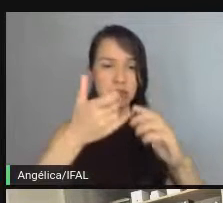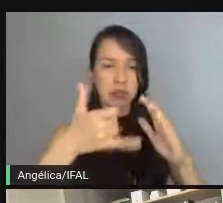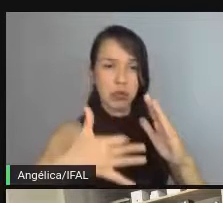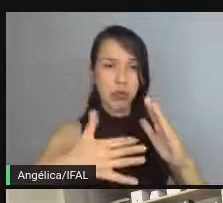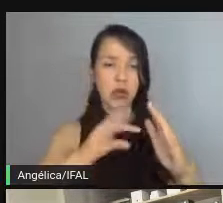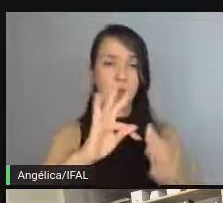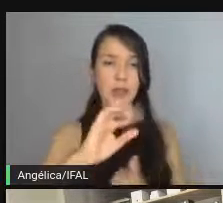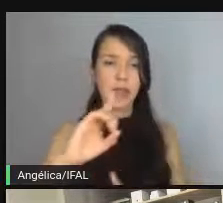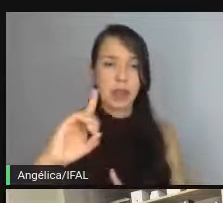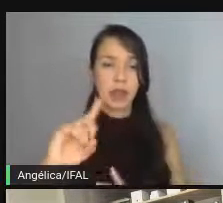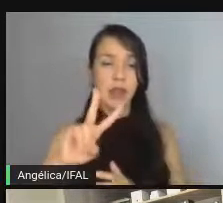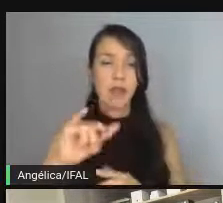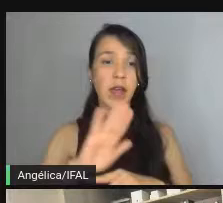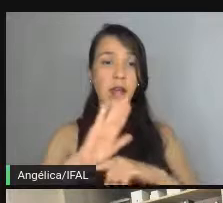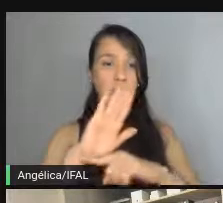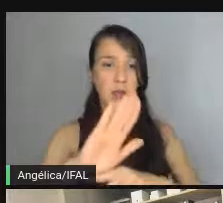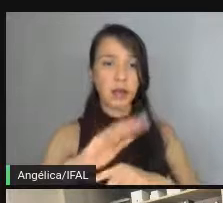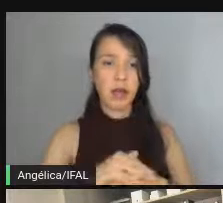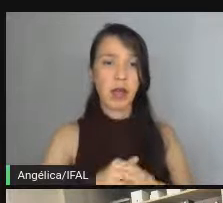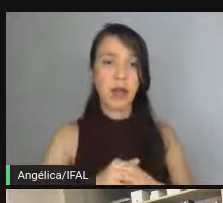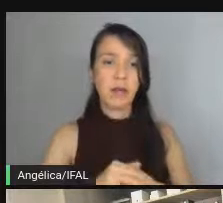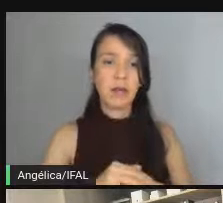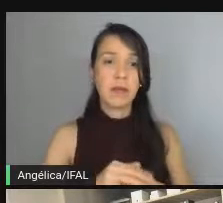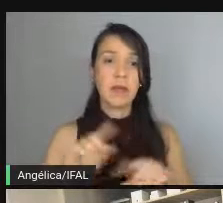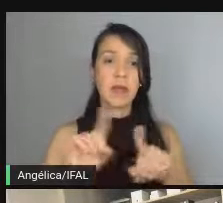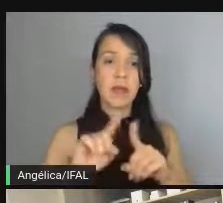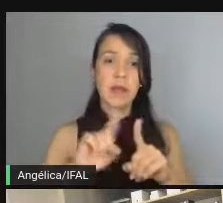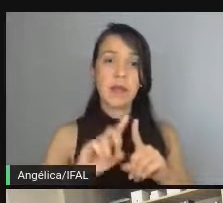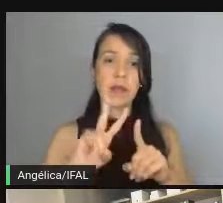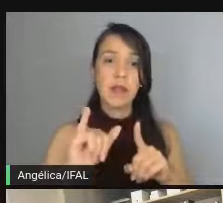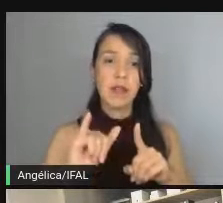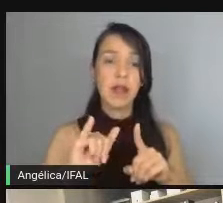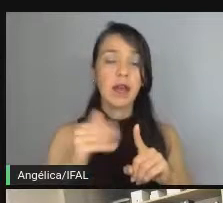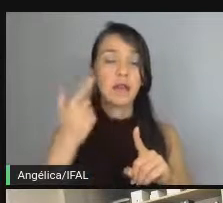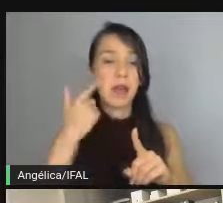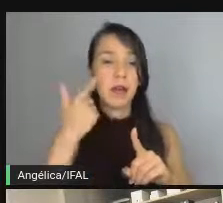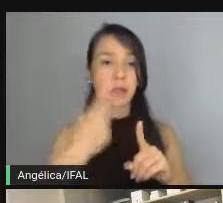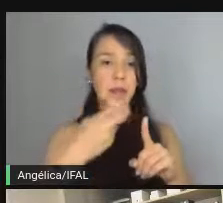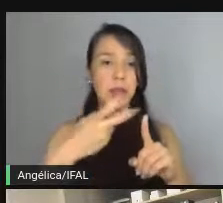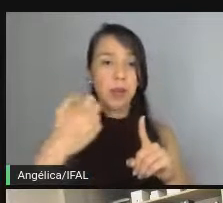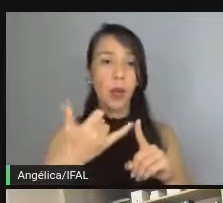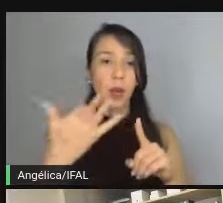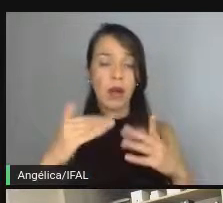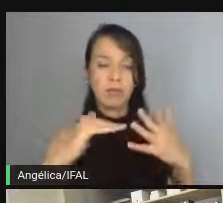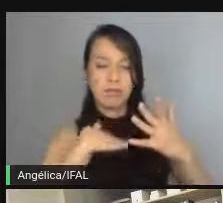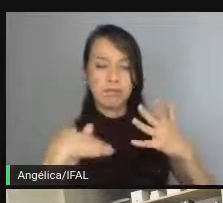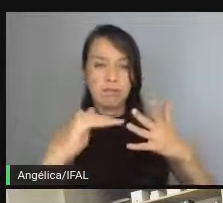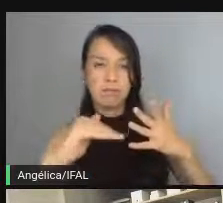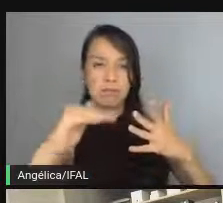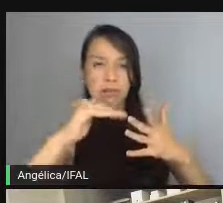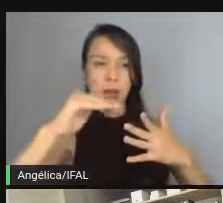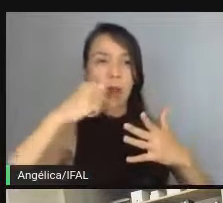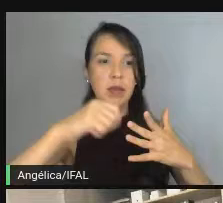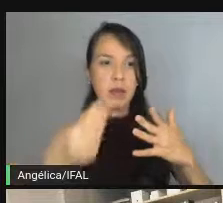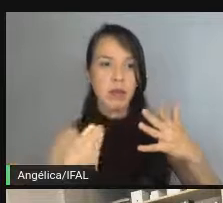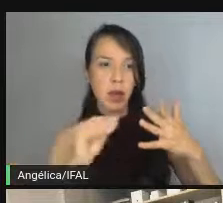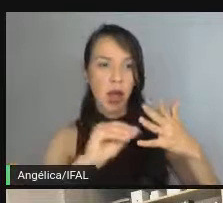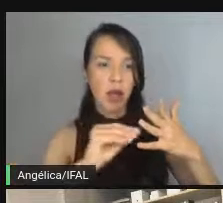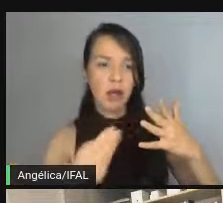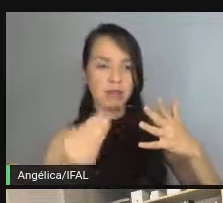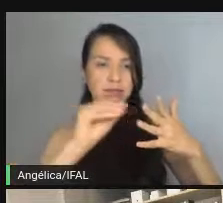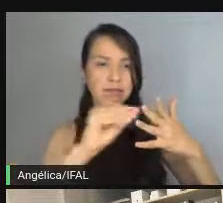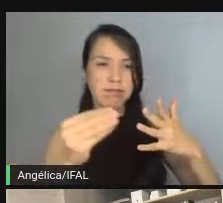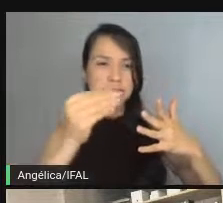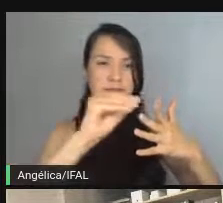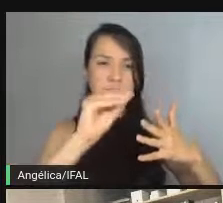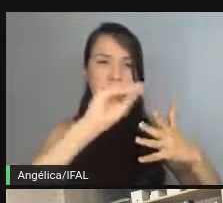TDD vai te ajudar a moldar devagar e vai ajudar a descobrir quais camadas você precisa adicionar, que tipo de arquitetura você